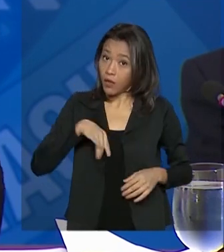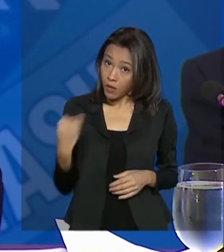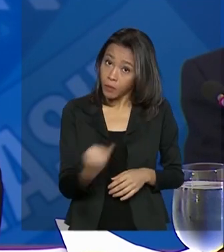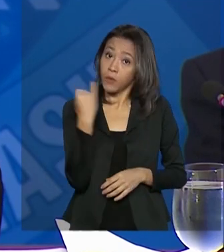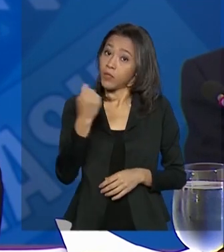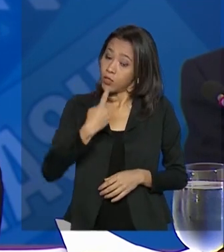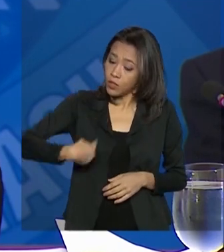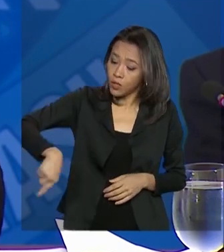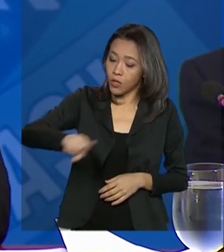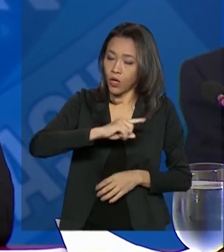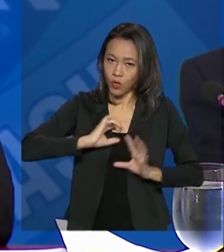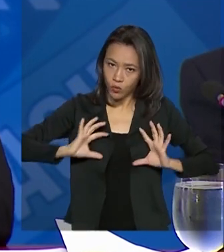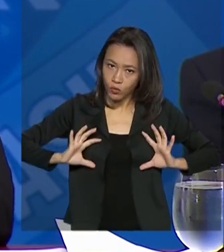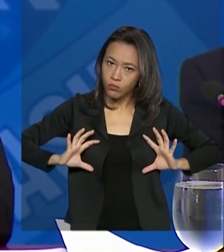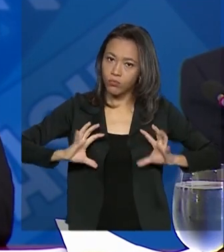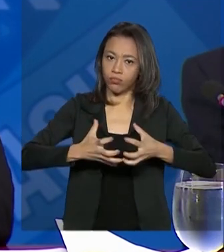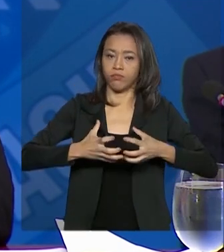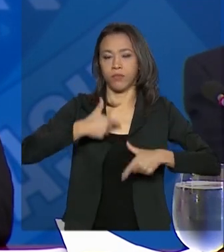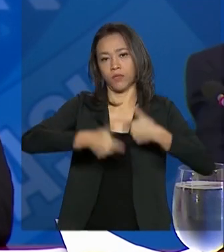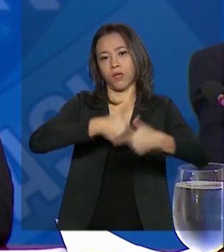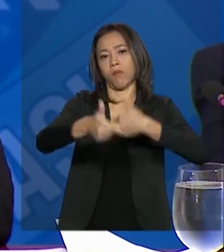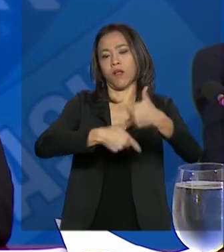trabalhamos juntos para fazer o equilíbrio dessas medidas. Obrigado assistir.